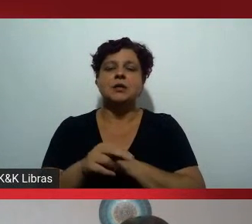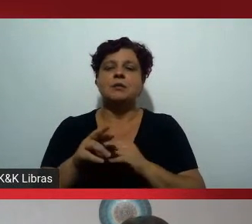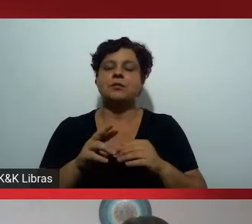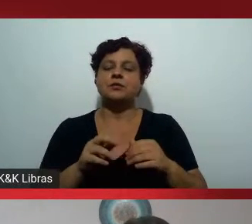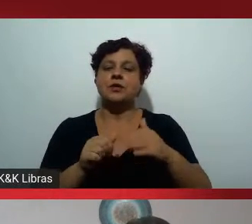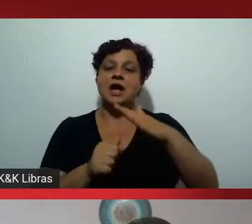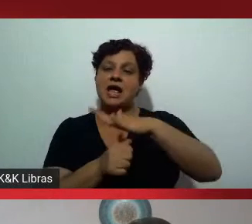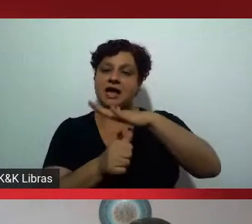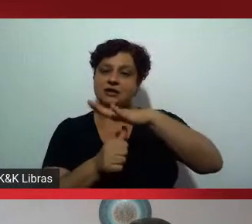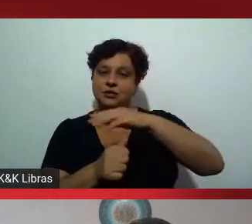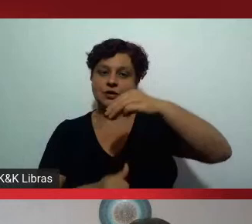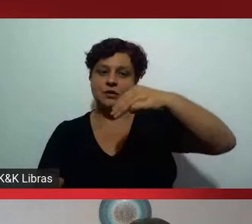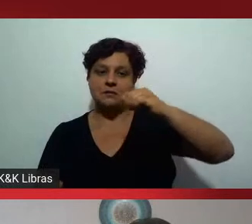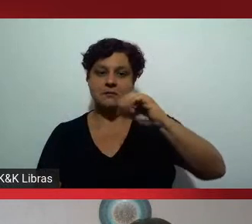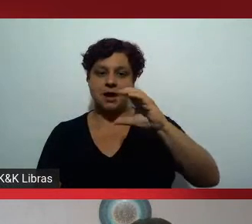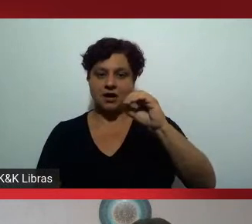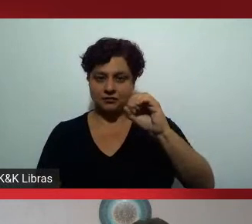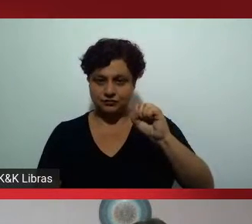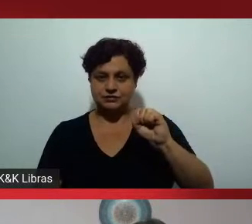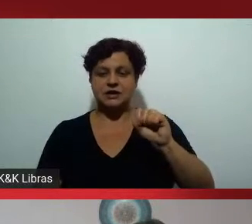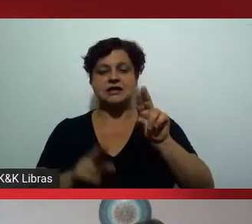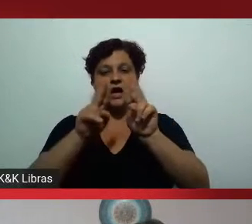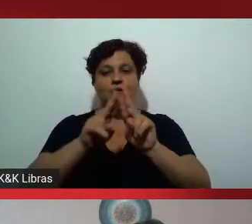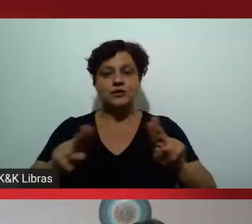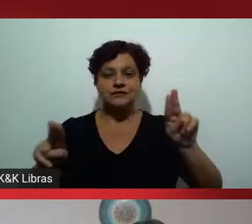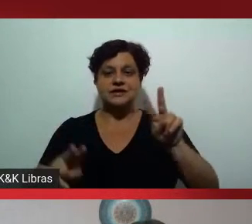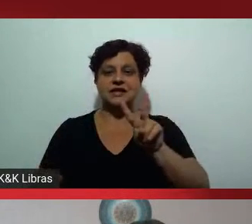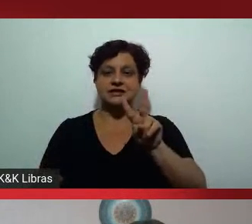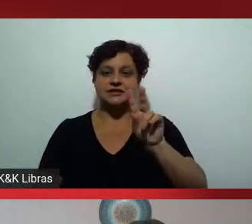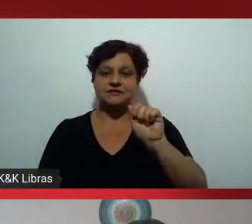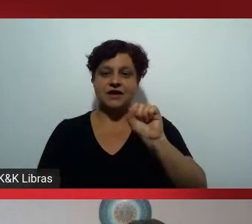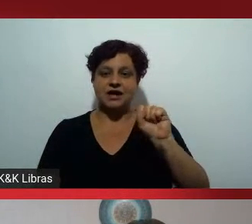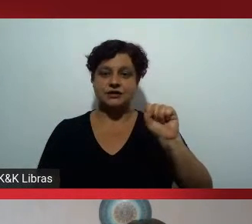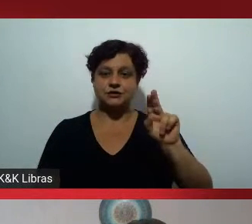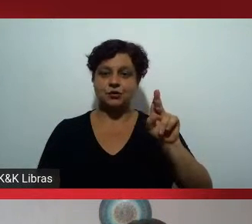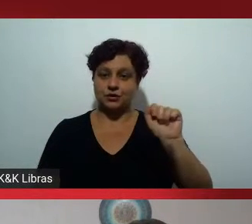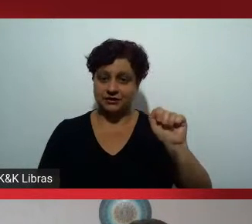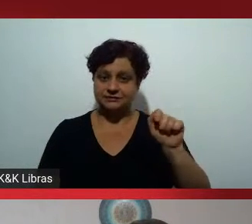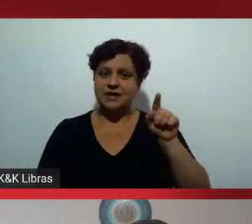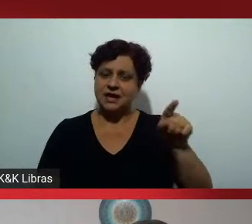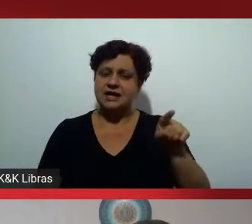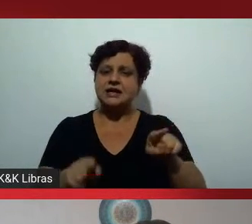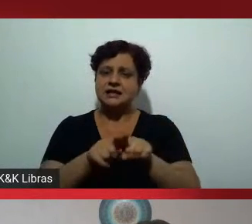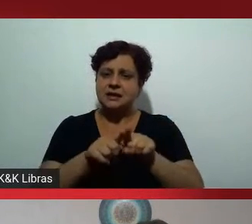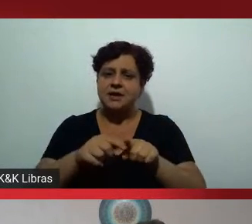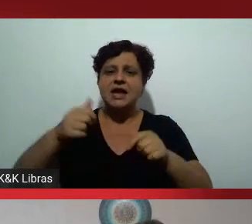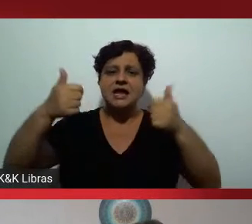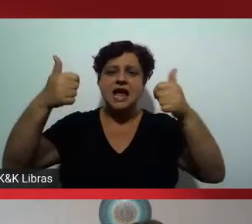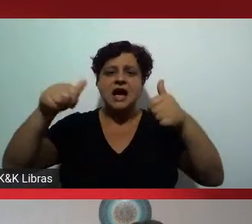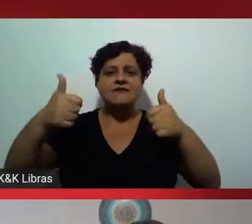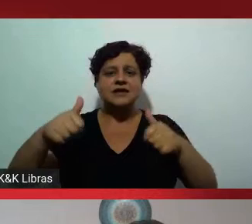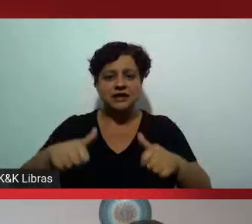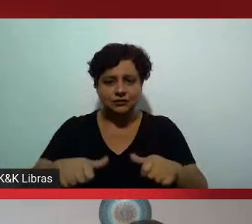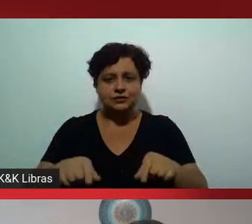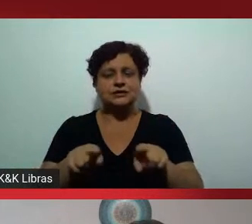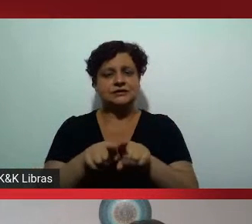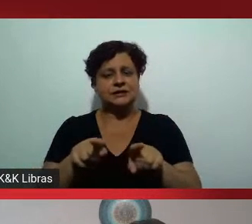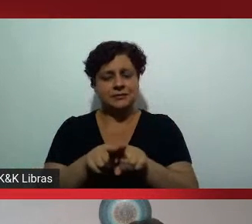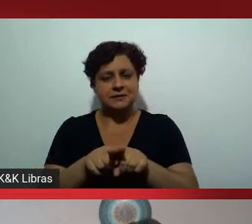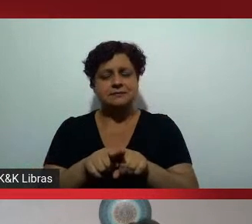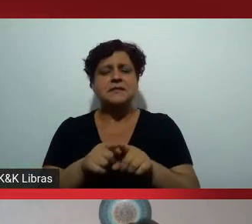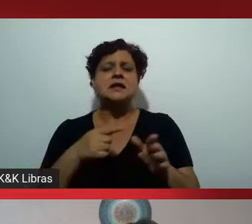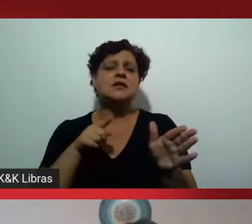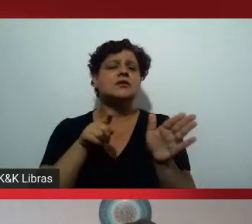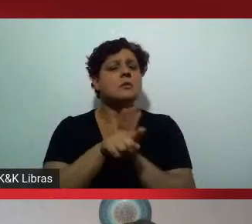Marco Soares, da Universidade de Vassouras, o reitor é também avaliador do MEC, né? E na sua vivência,